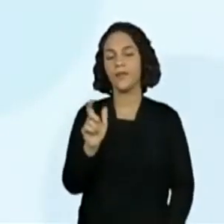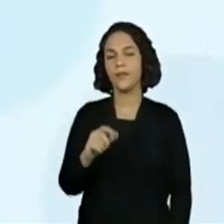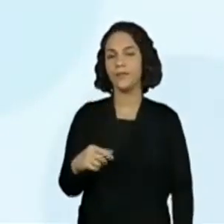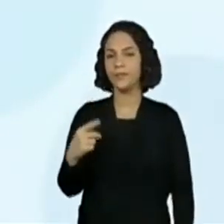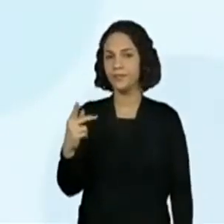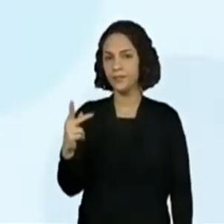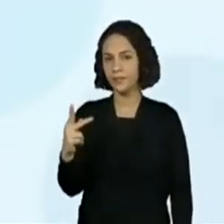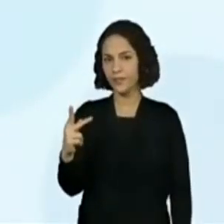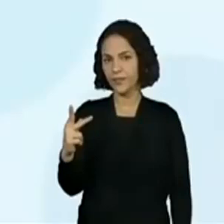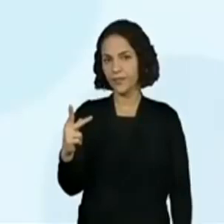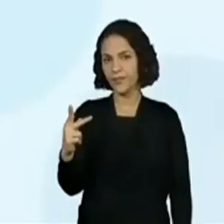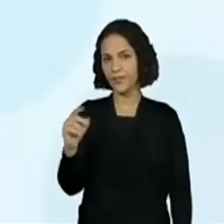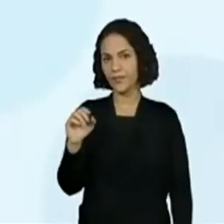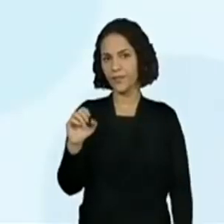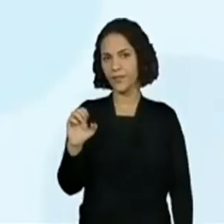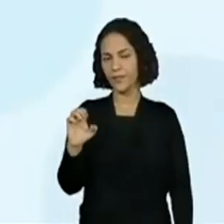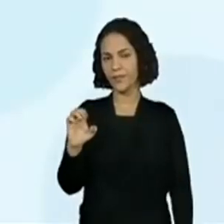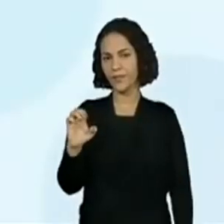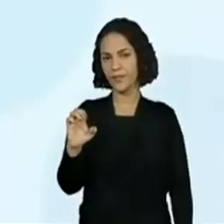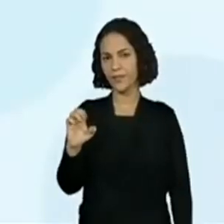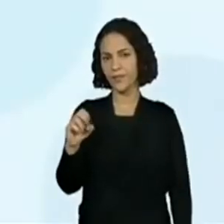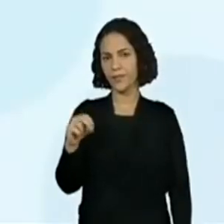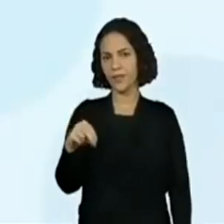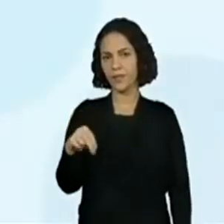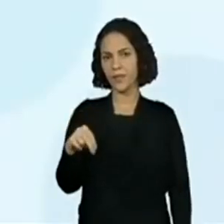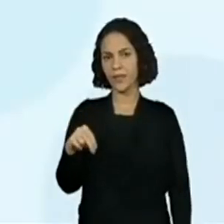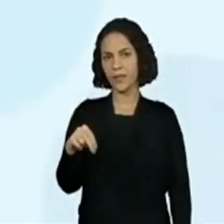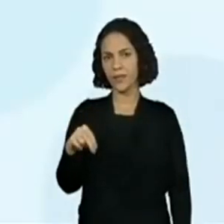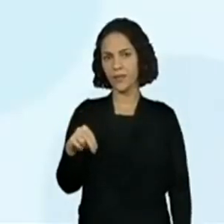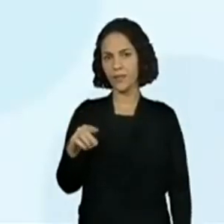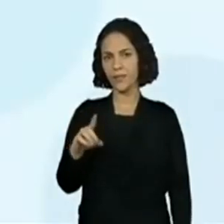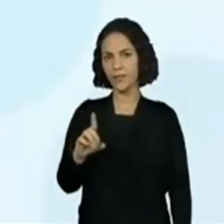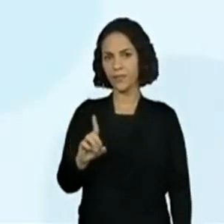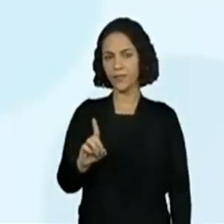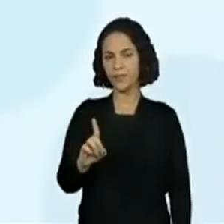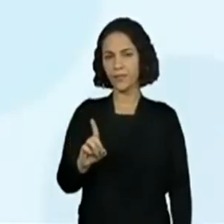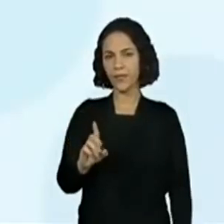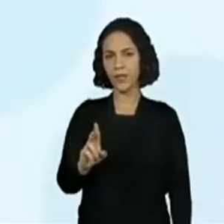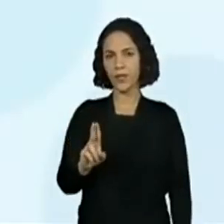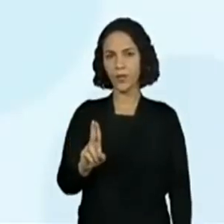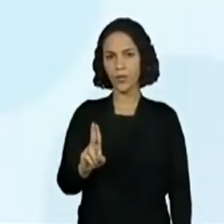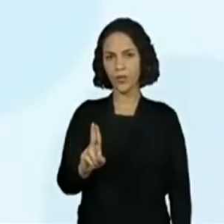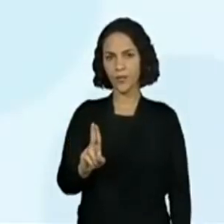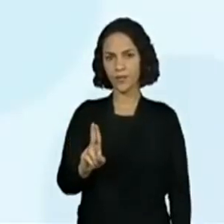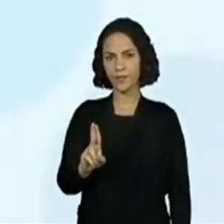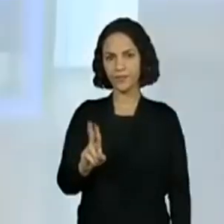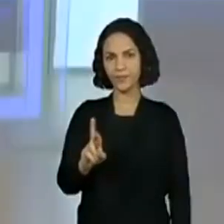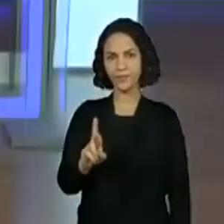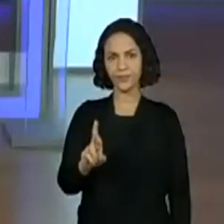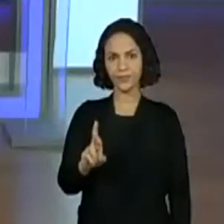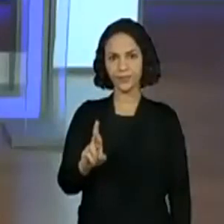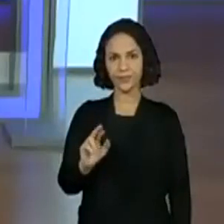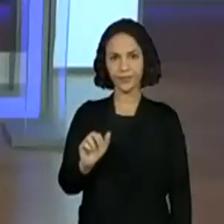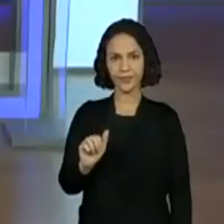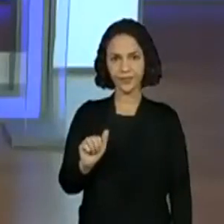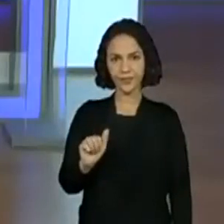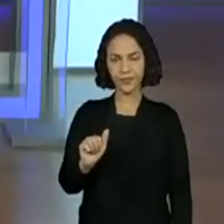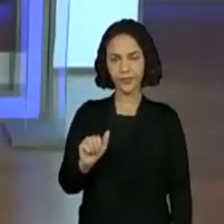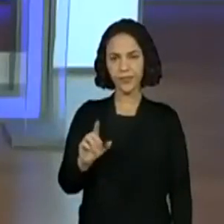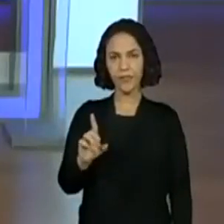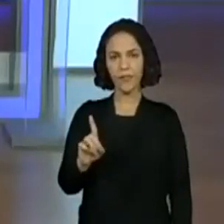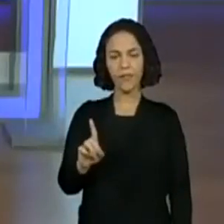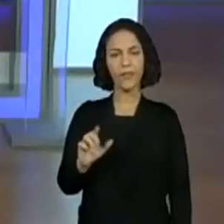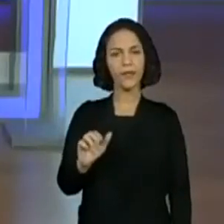Pendurada. A gente vai aproveitar a letra P do Paula. Sim. A letrinha P, Paula.